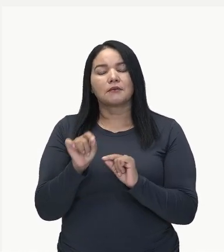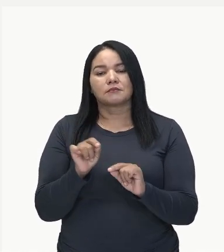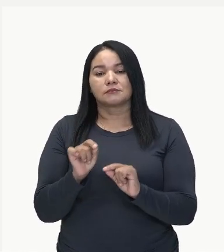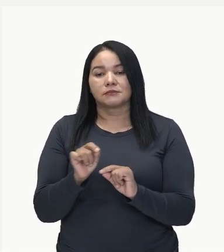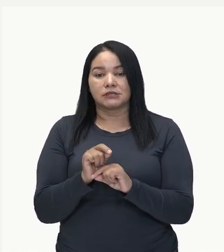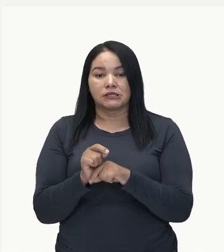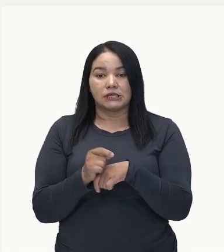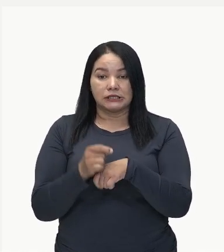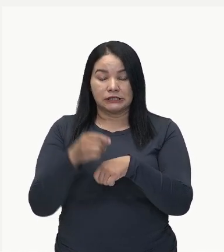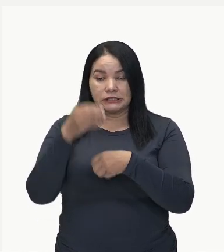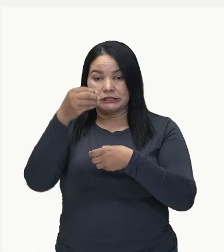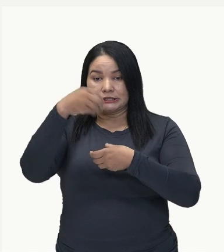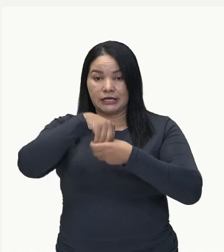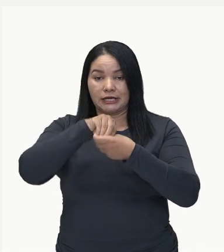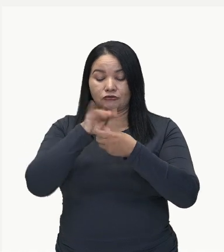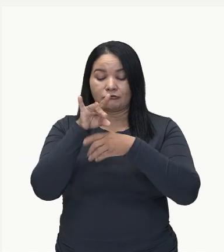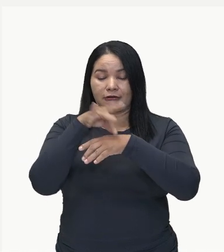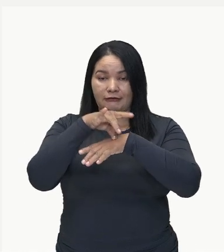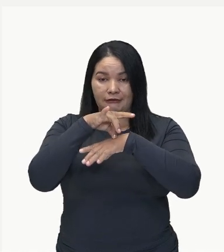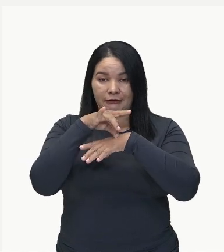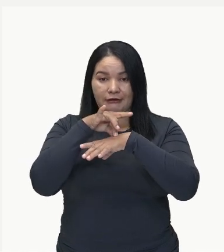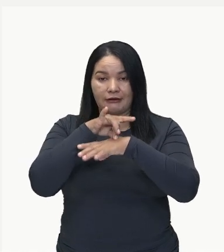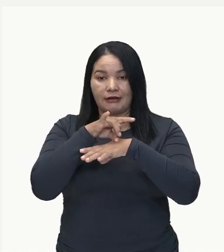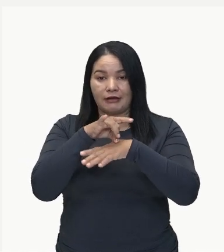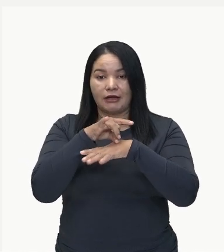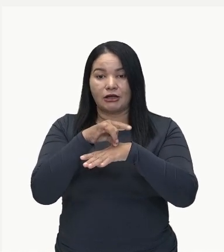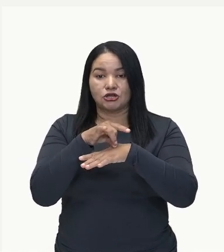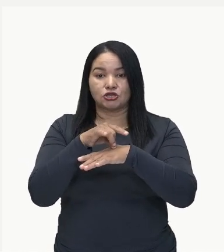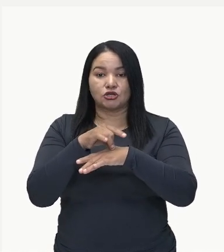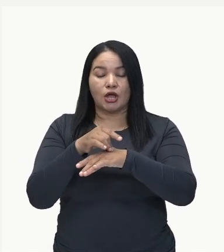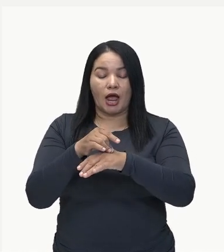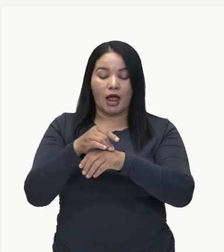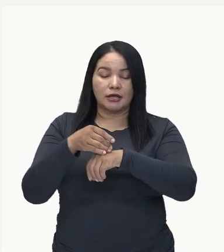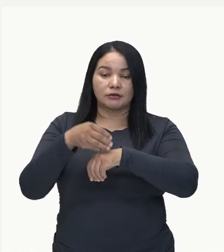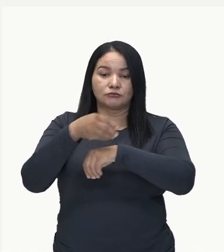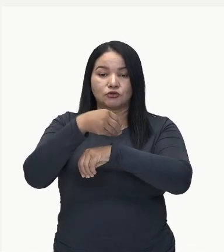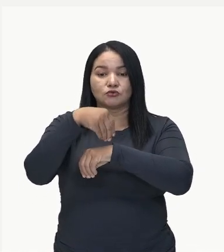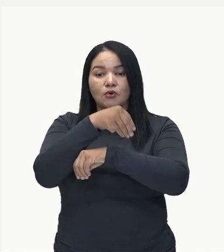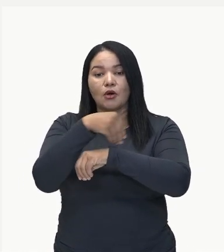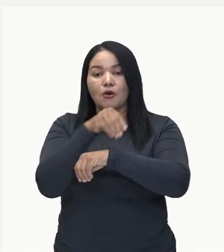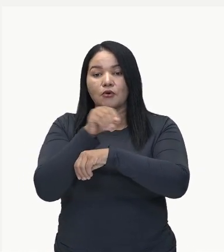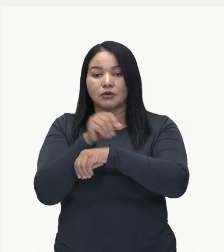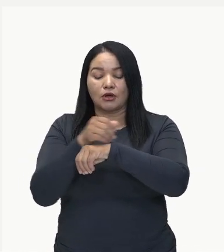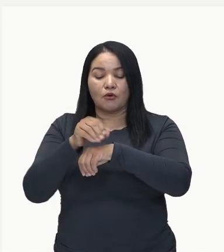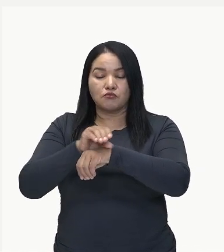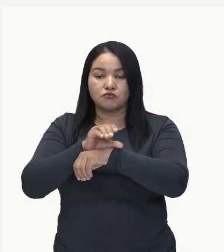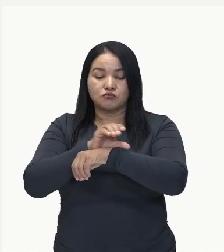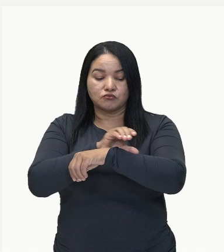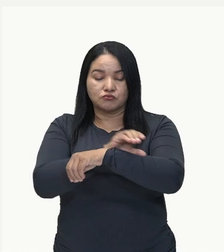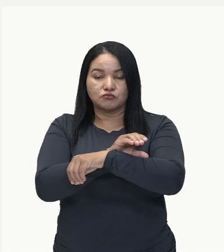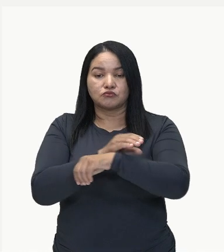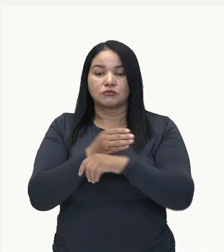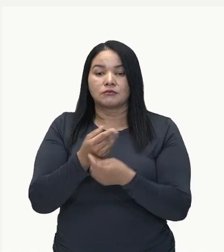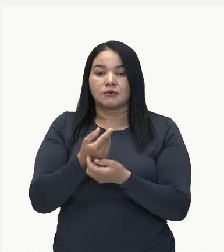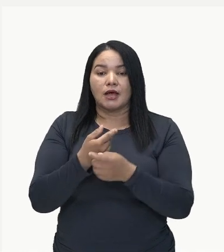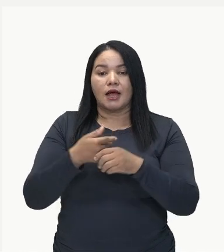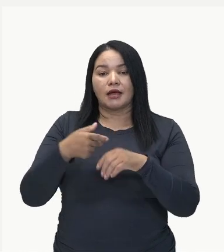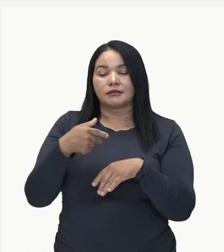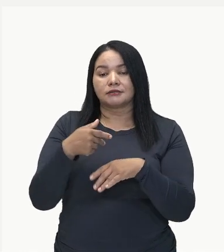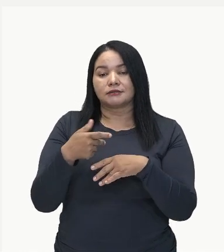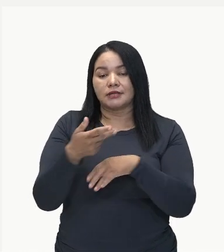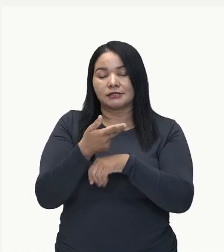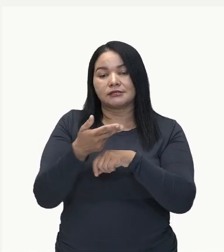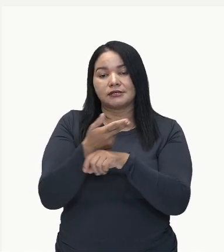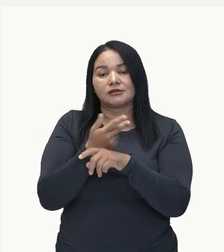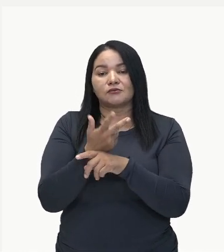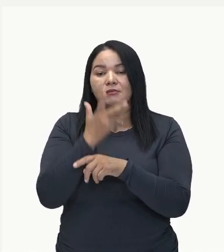ela tem ali a gordura infiltrada entre as fibras, formando desenhos perfeitos que chamam